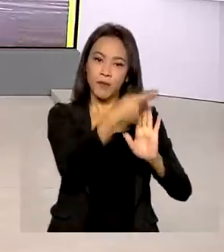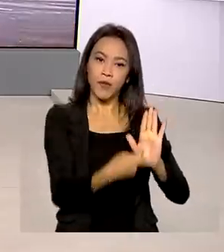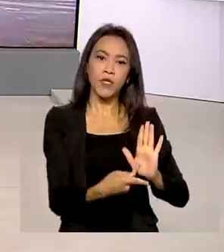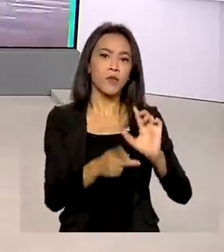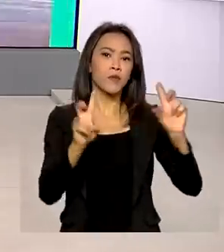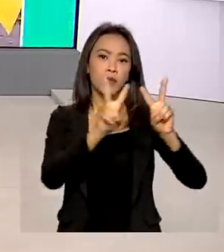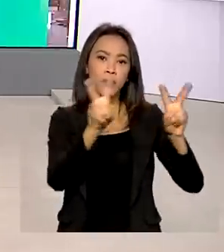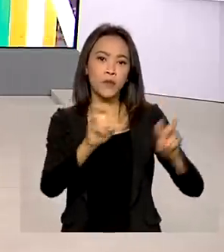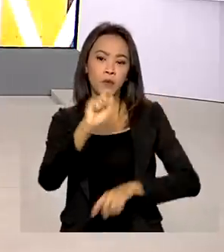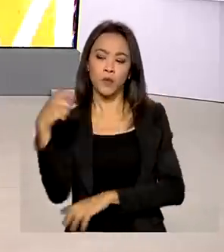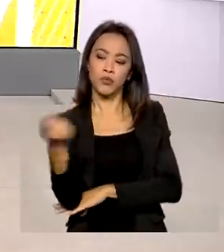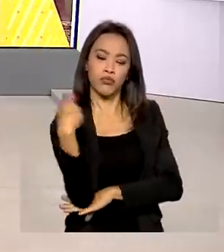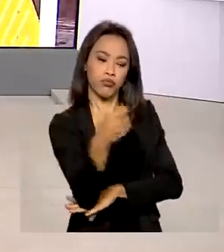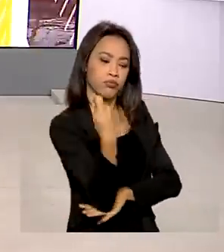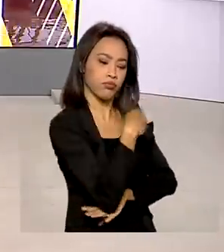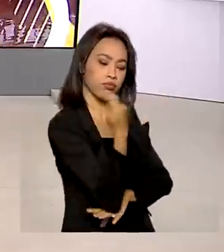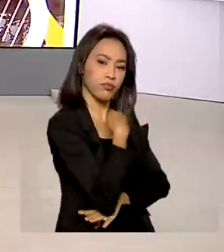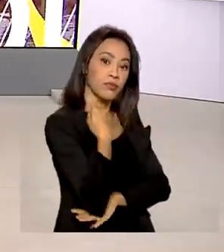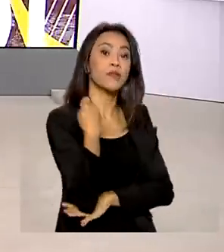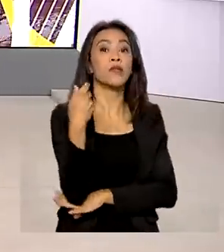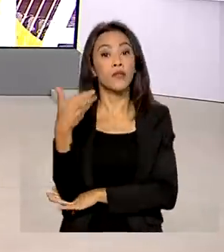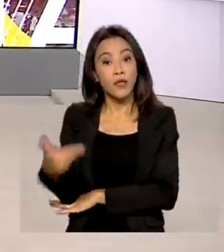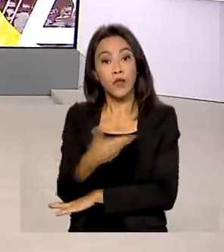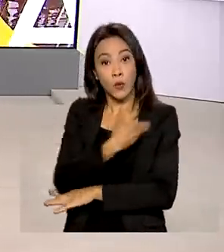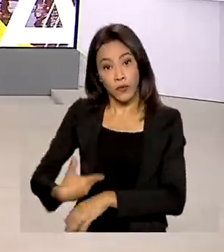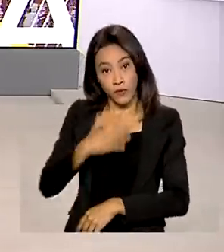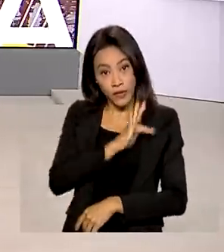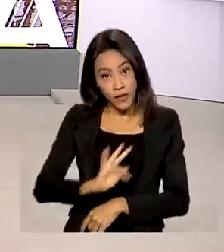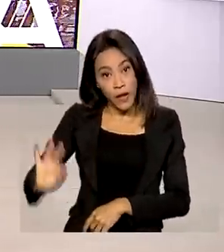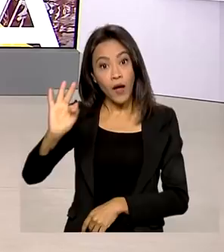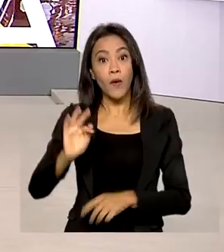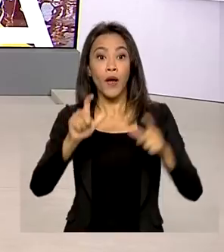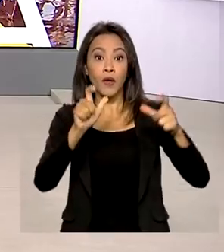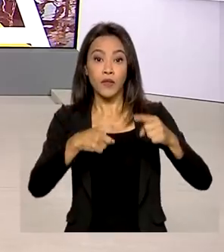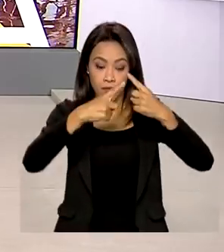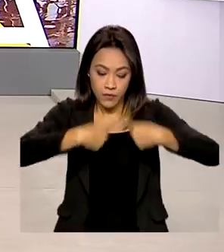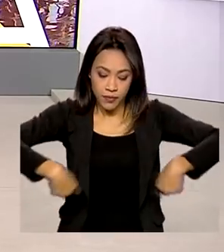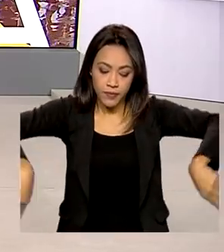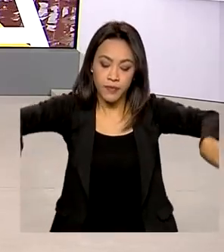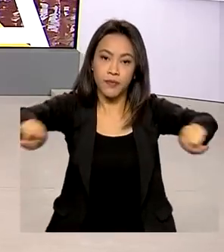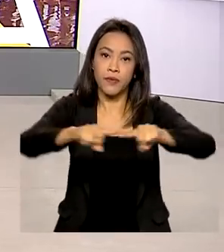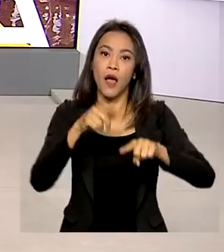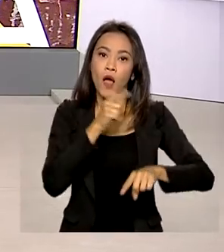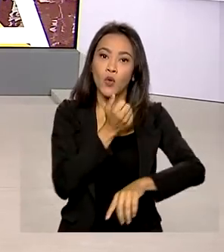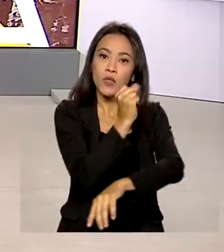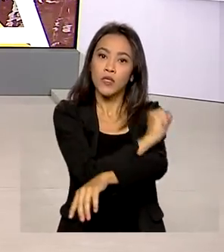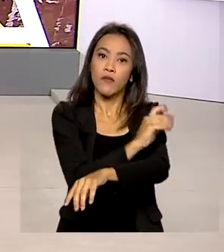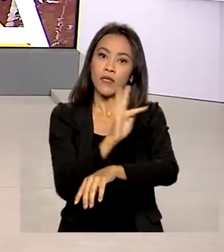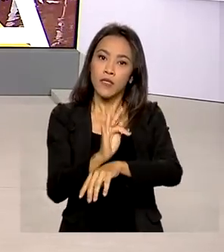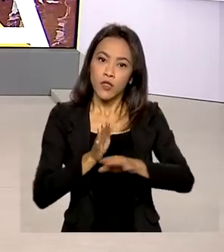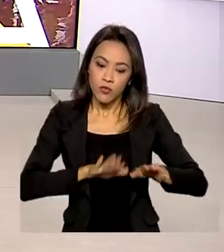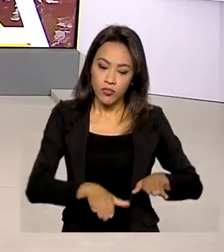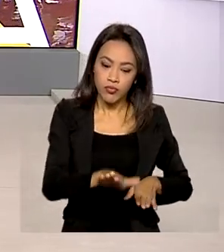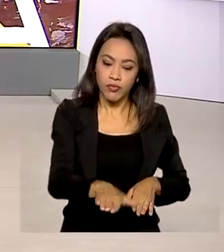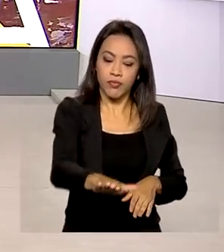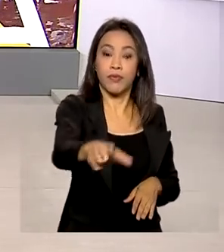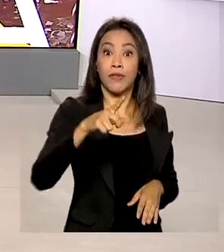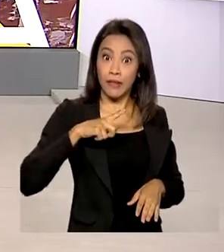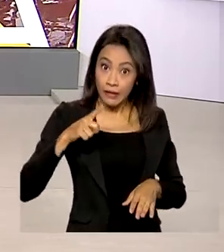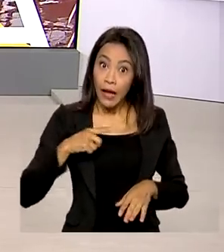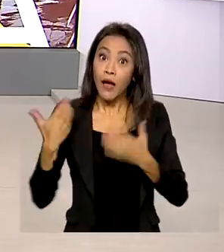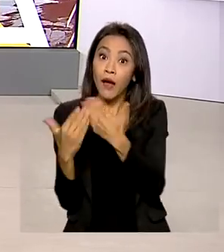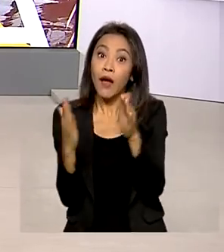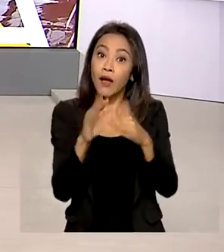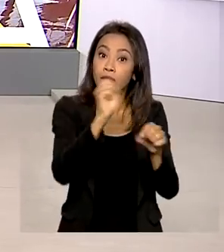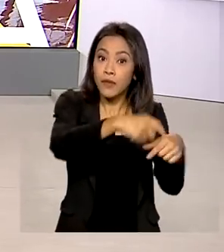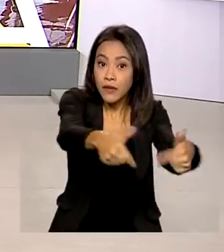irrigação da Codevasp do governo federal, mantidos na bacia do Rio São Francisco, estão gerando emprego e renda. Só no ano